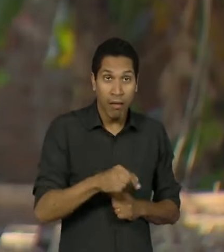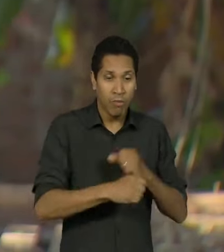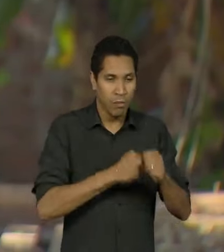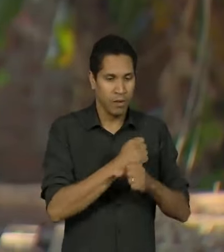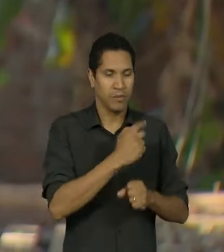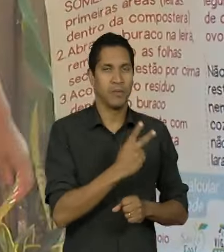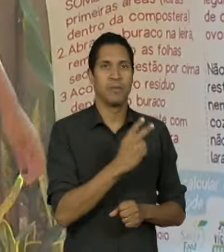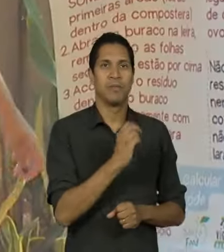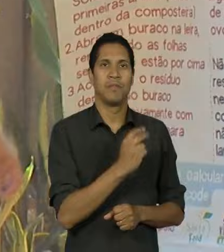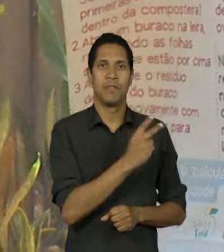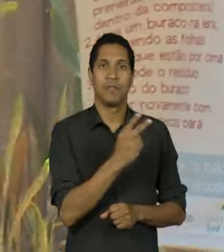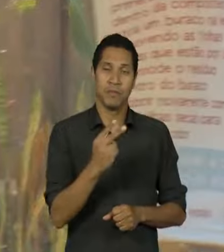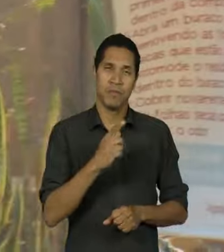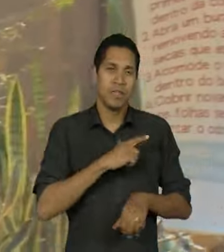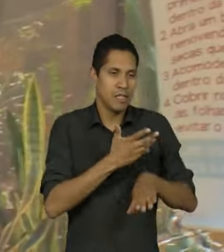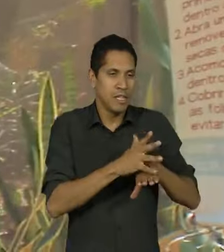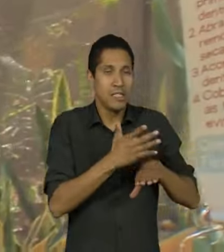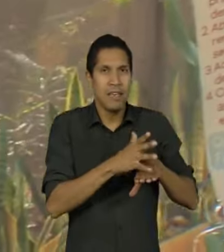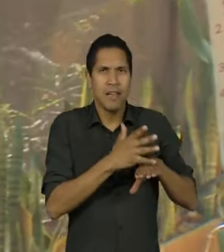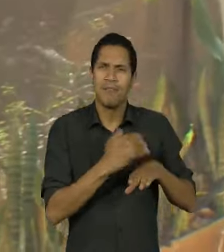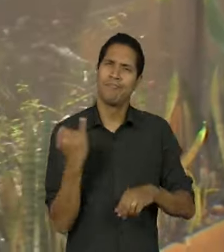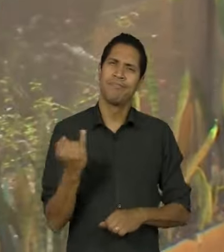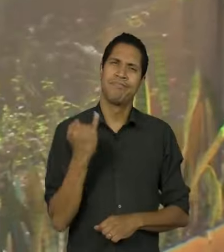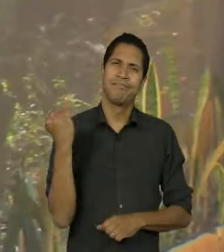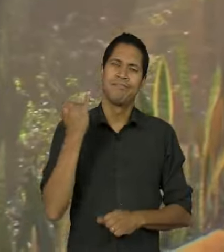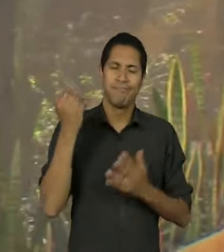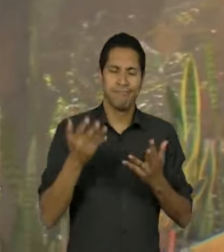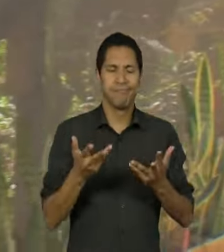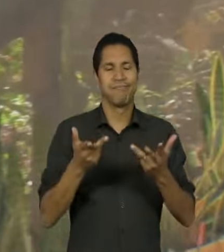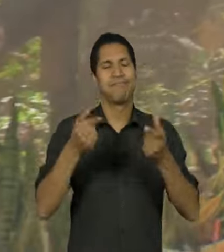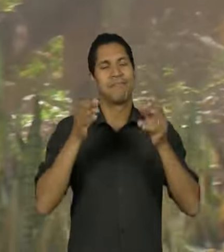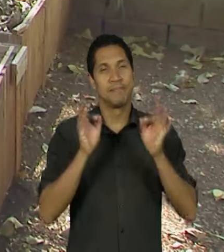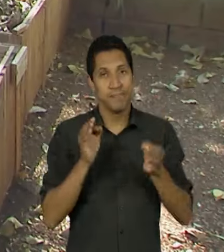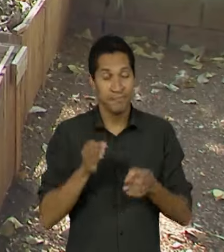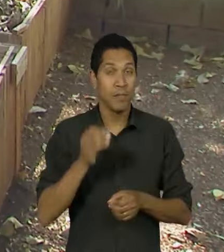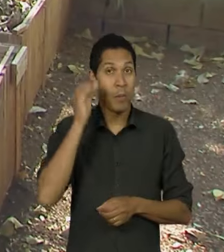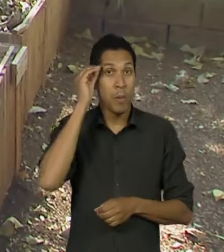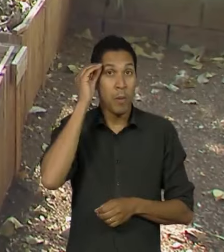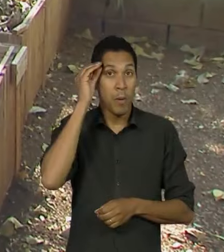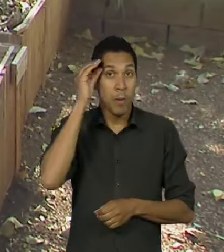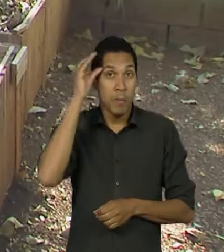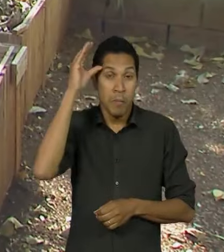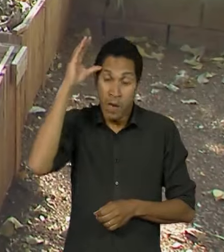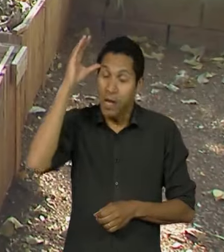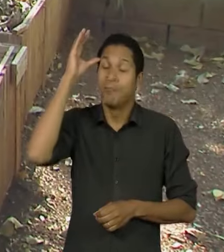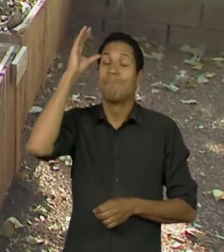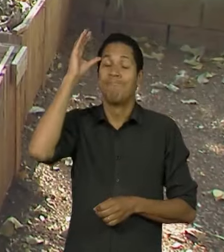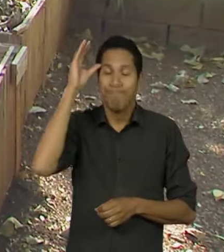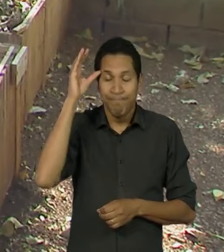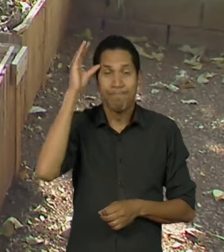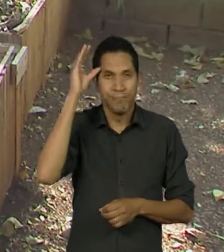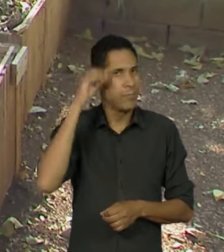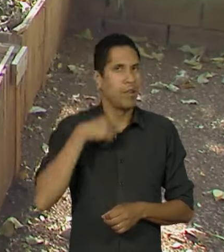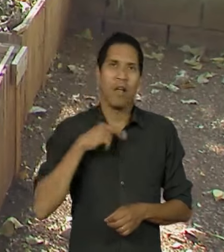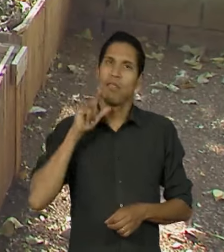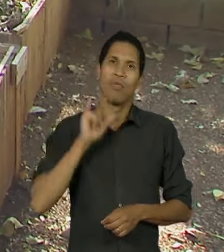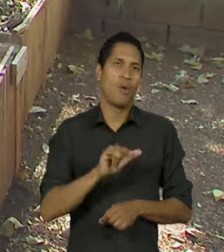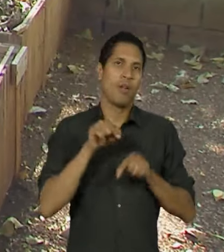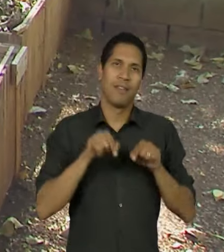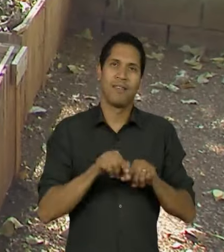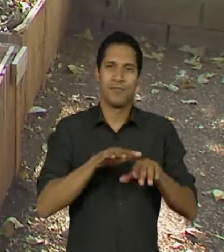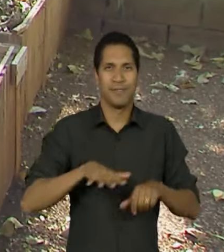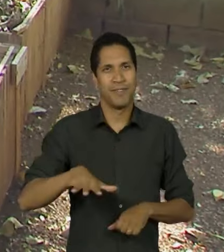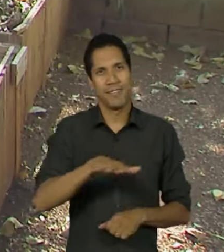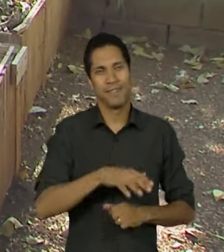como estagiária. Então, foi super importante para o meu aprendizado, a minha formação. Então, eu amo estar aqui. O